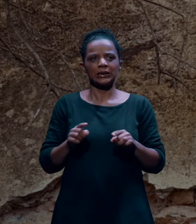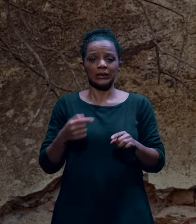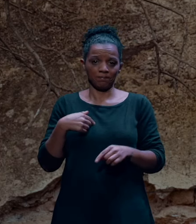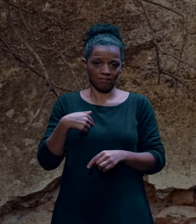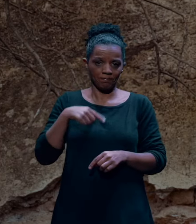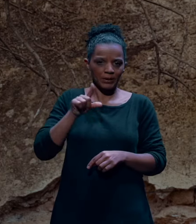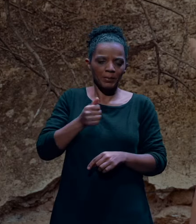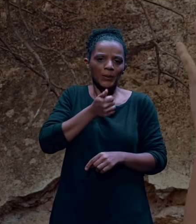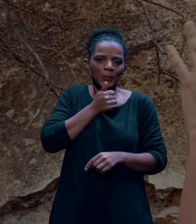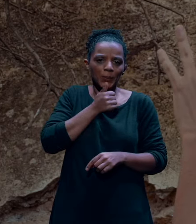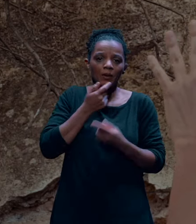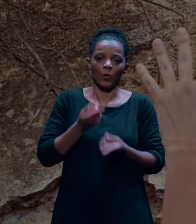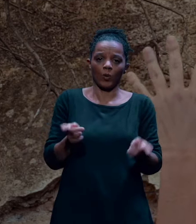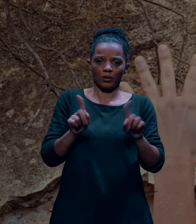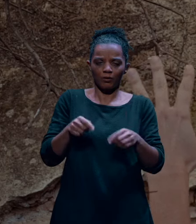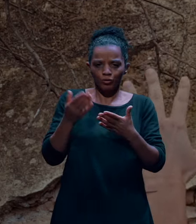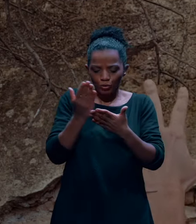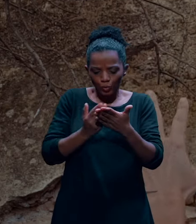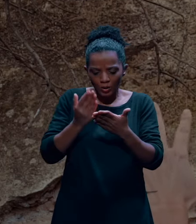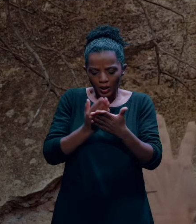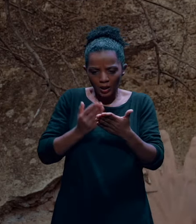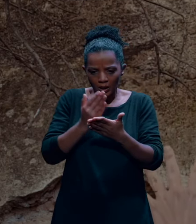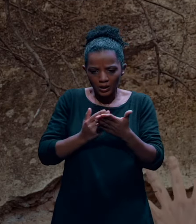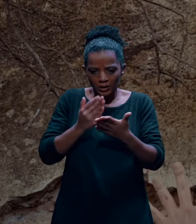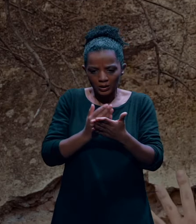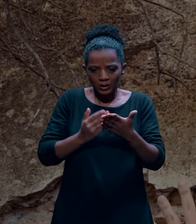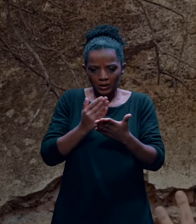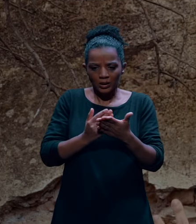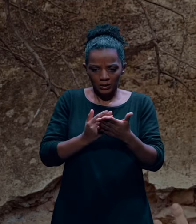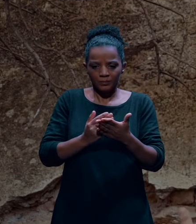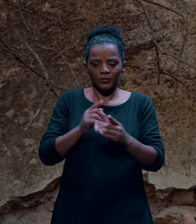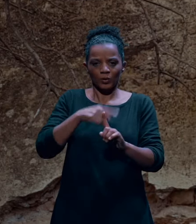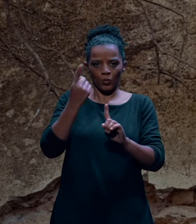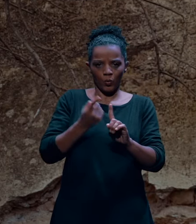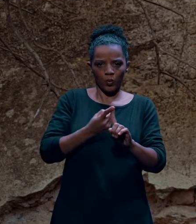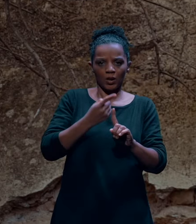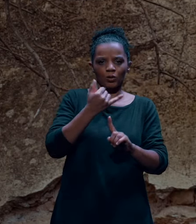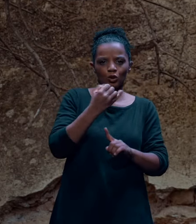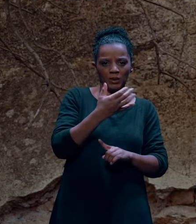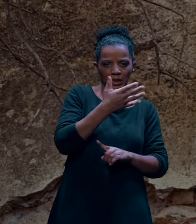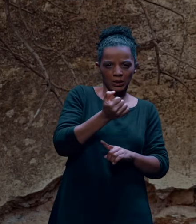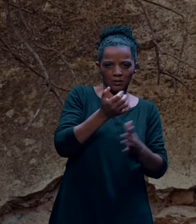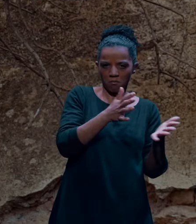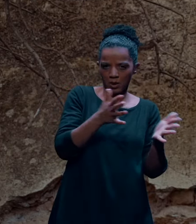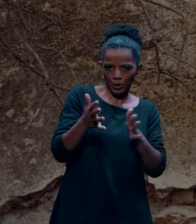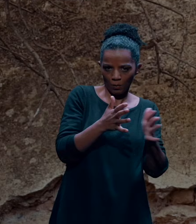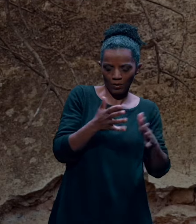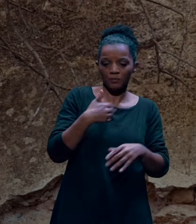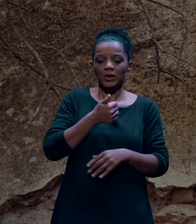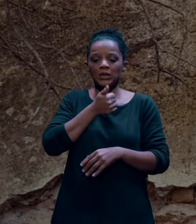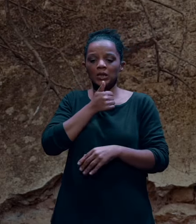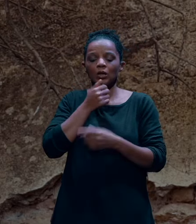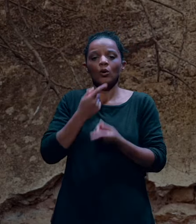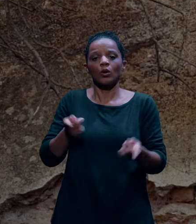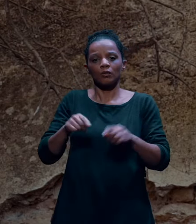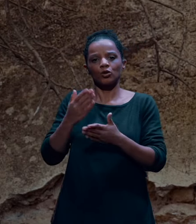E eu também decidi voltar a estudar butô em 2015, mais ou menos. E eu